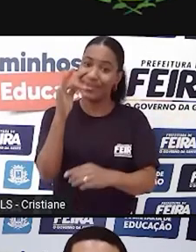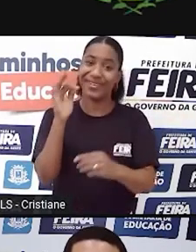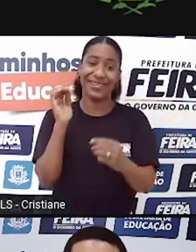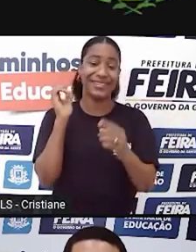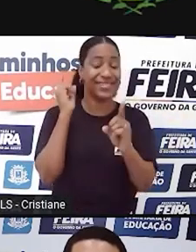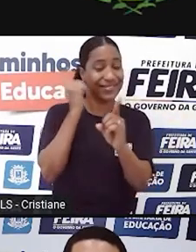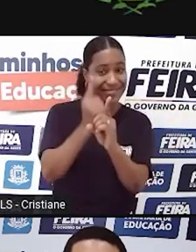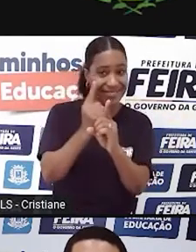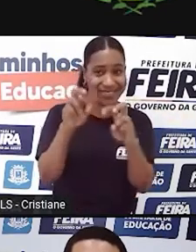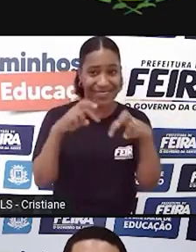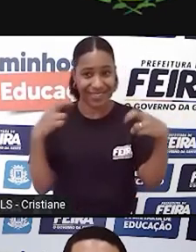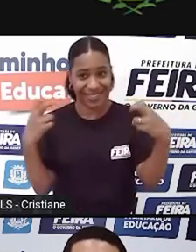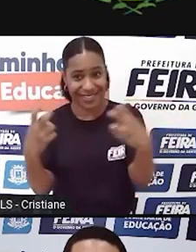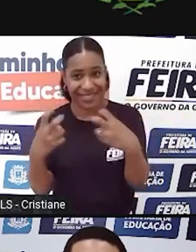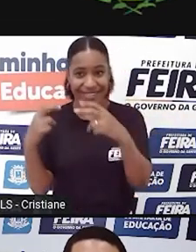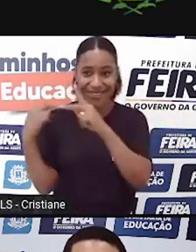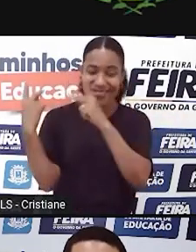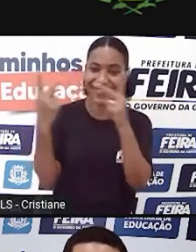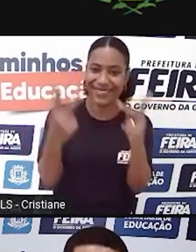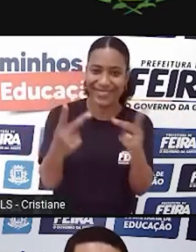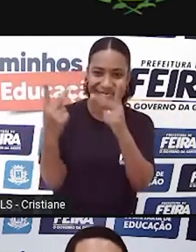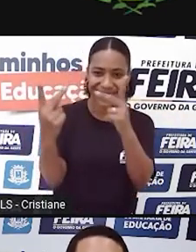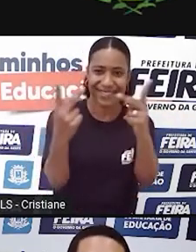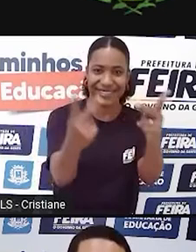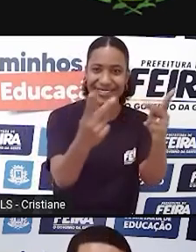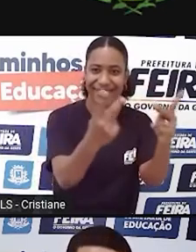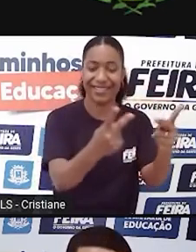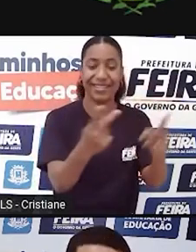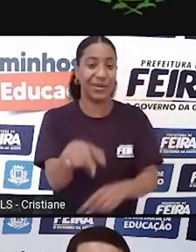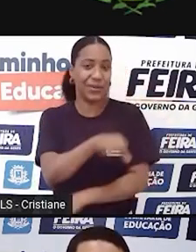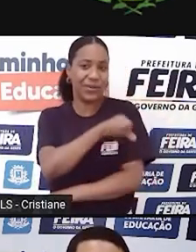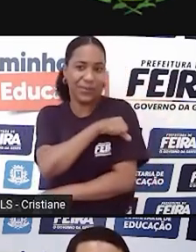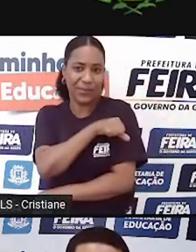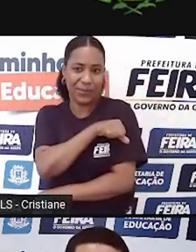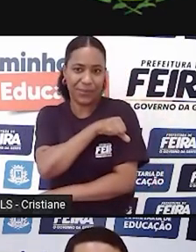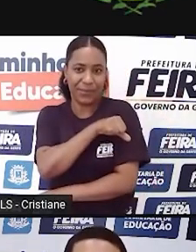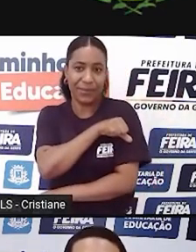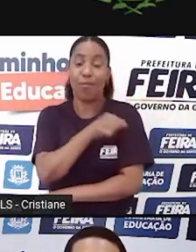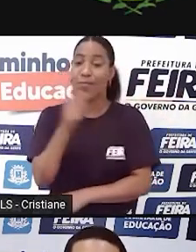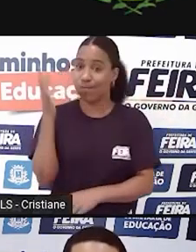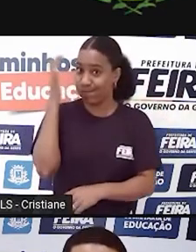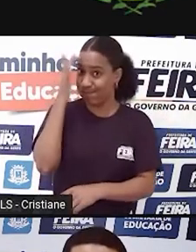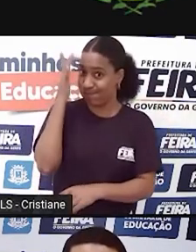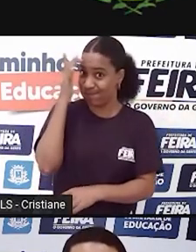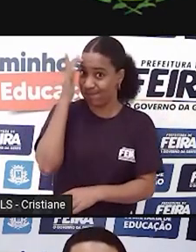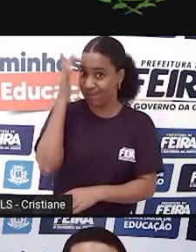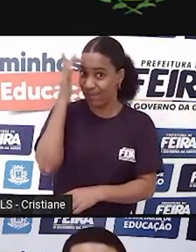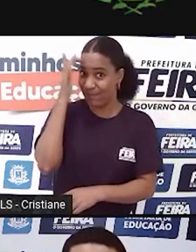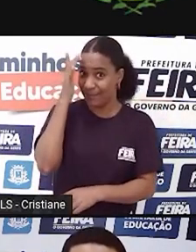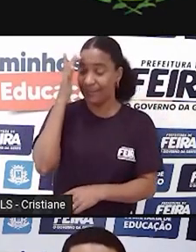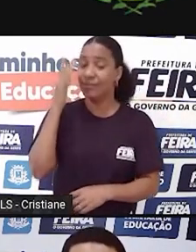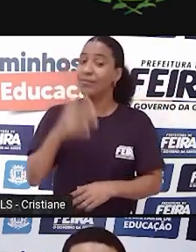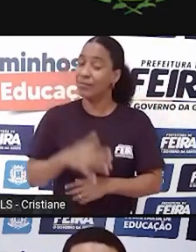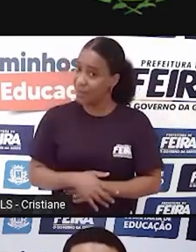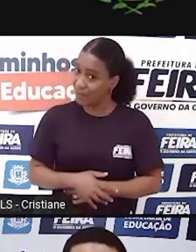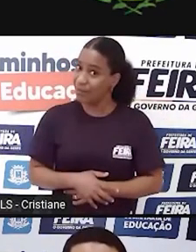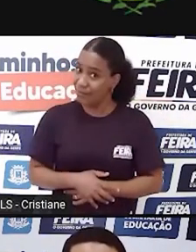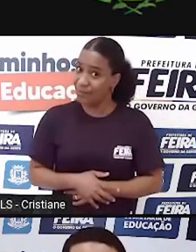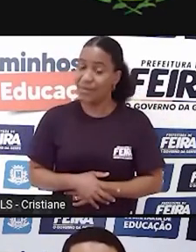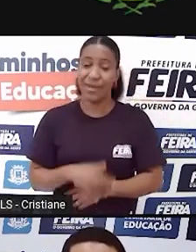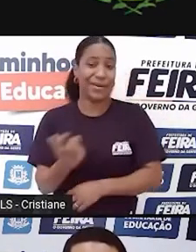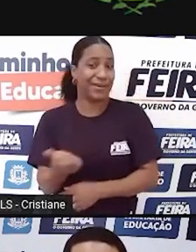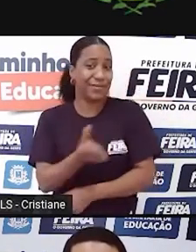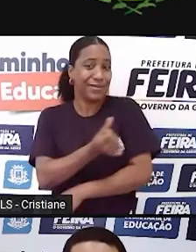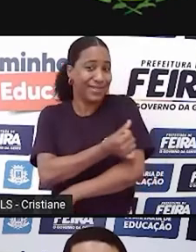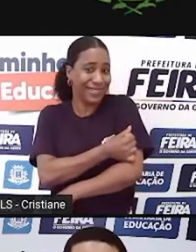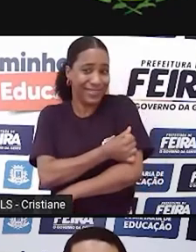sabe, né? Fazendo aí uma visita para alguns alunos, principalmente do nono ano, que já tem uma certa maturidade. Apesar de que meus alunos do sexto ano, eles amam